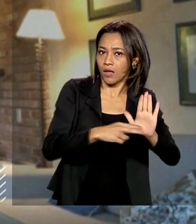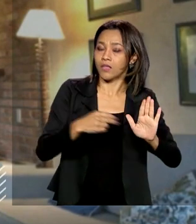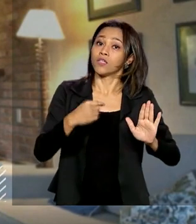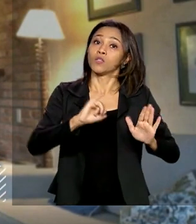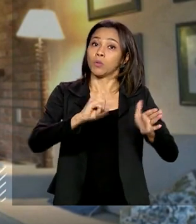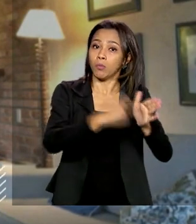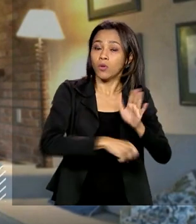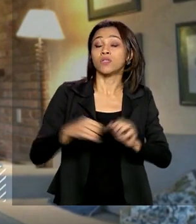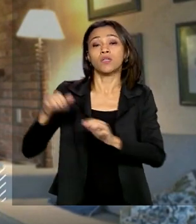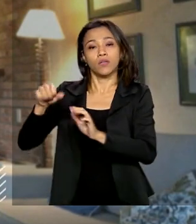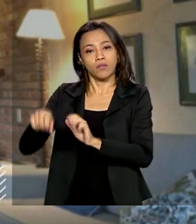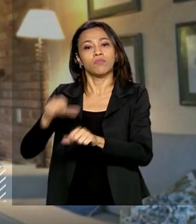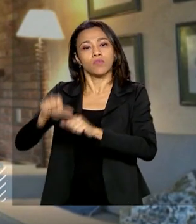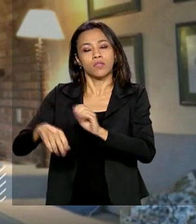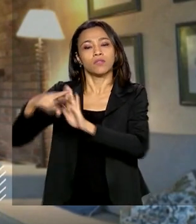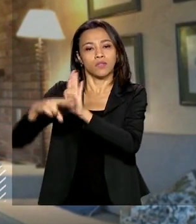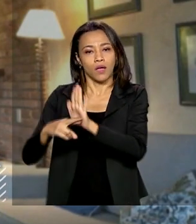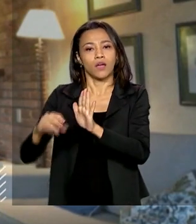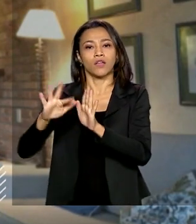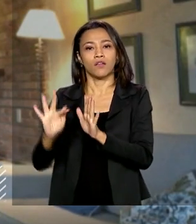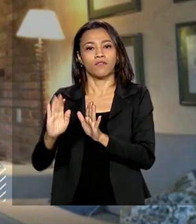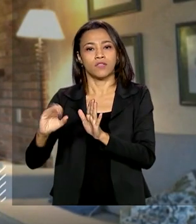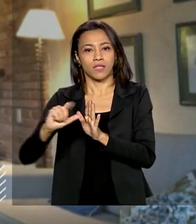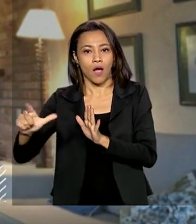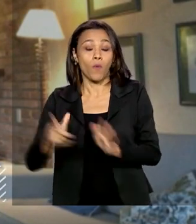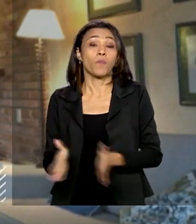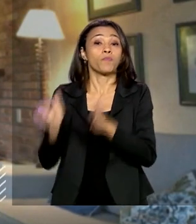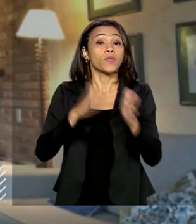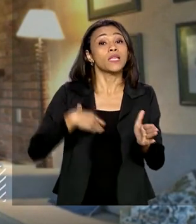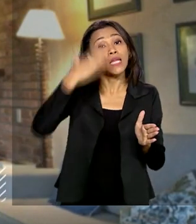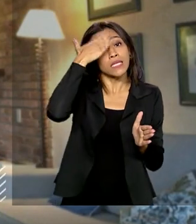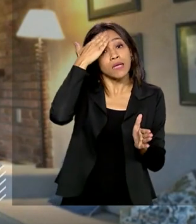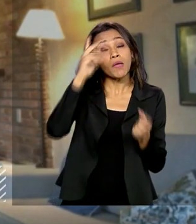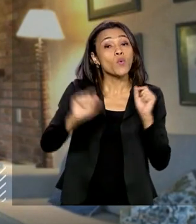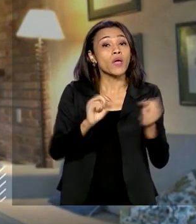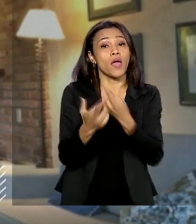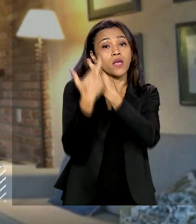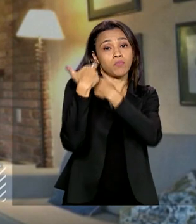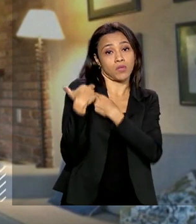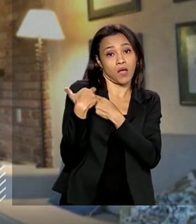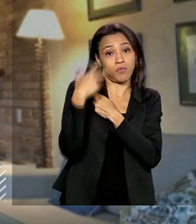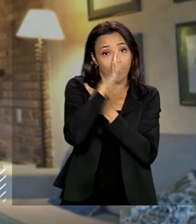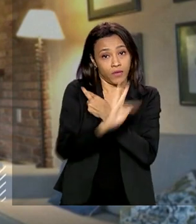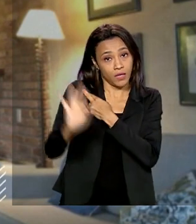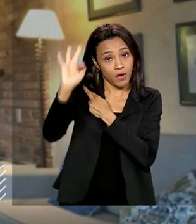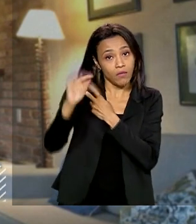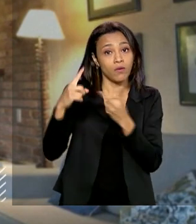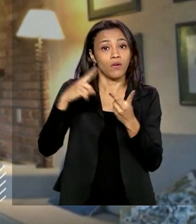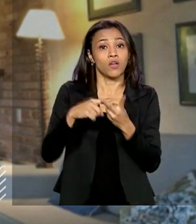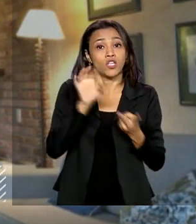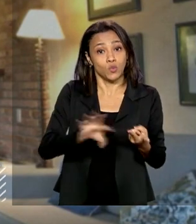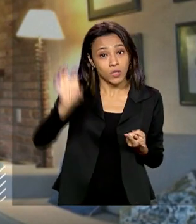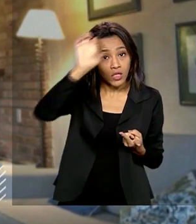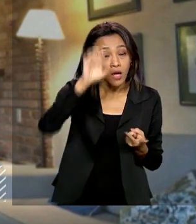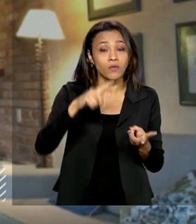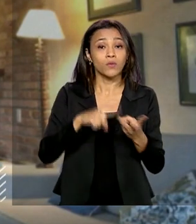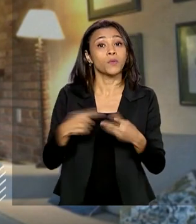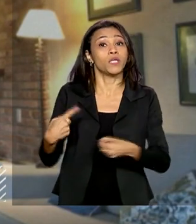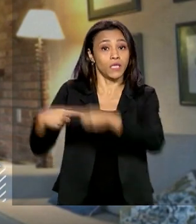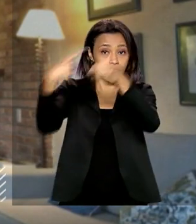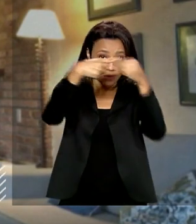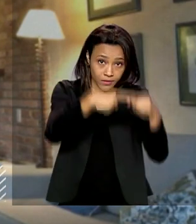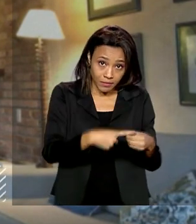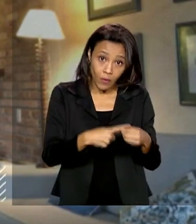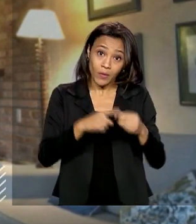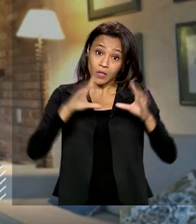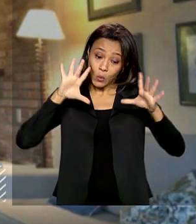diferenciar o que é o federal do que é o estadual e do que é o municipal. E em matéria